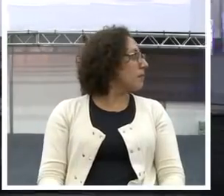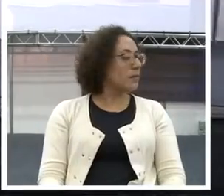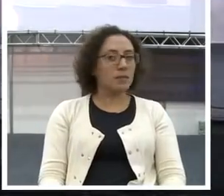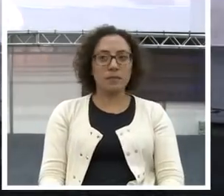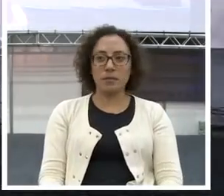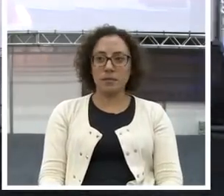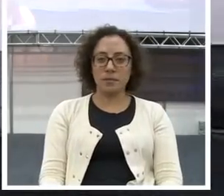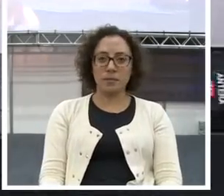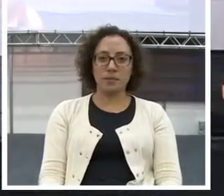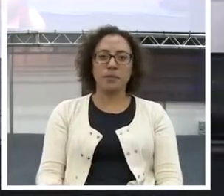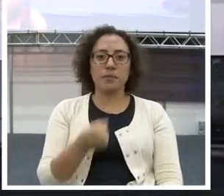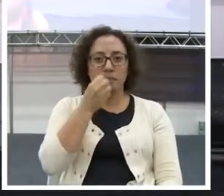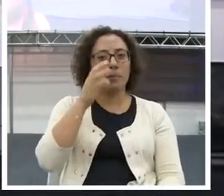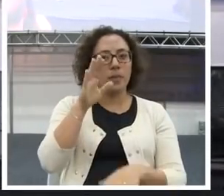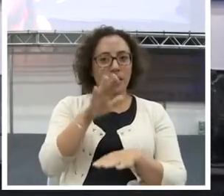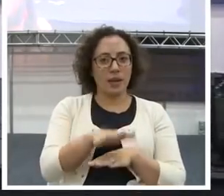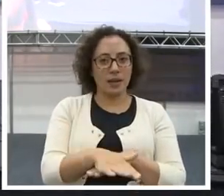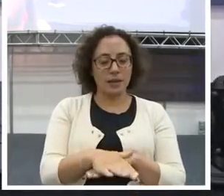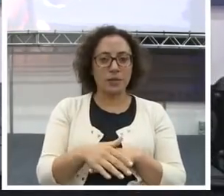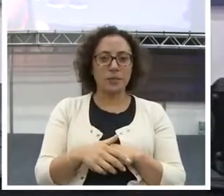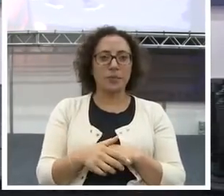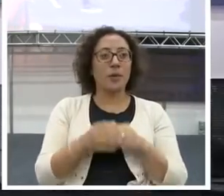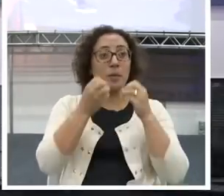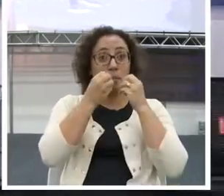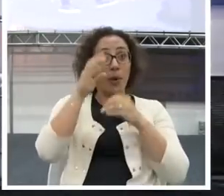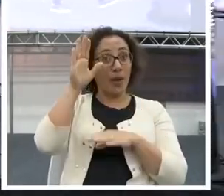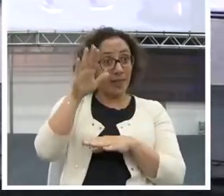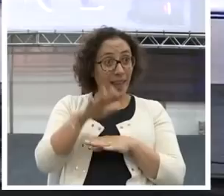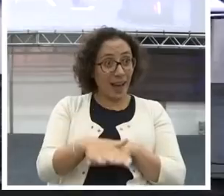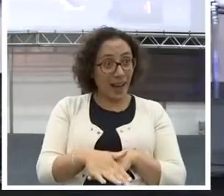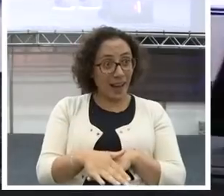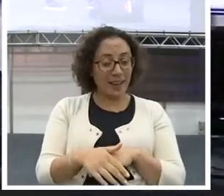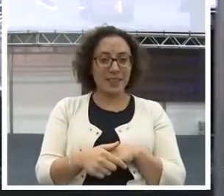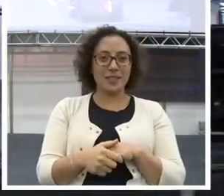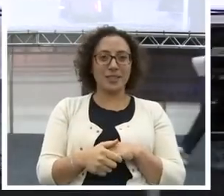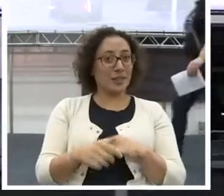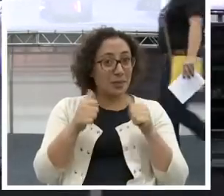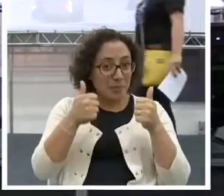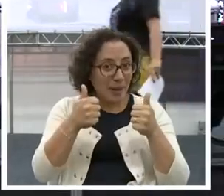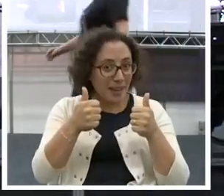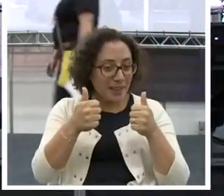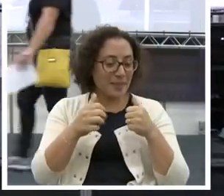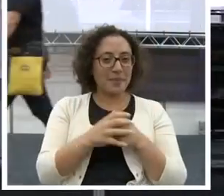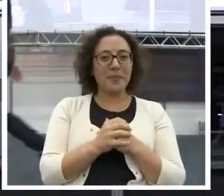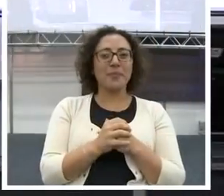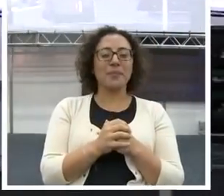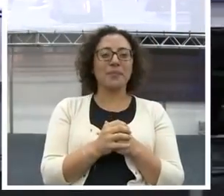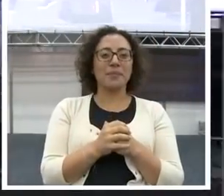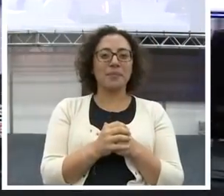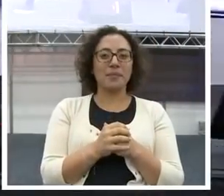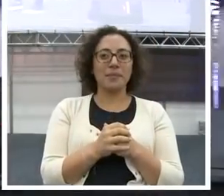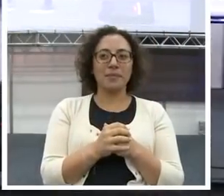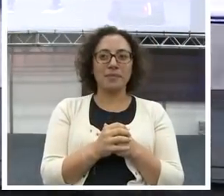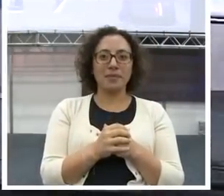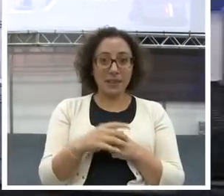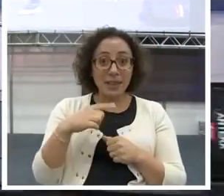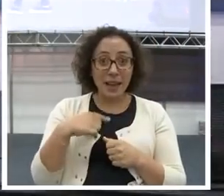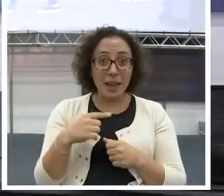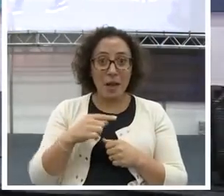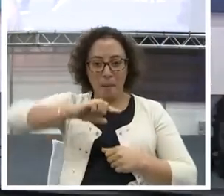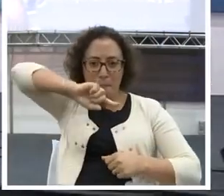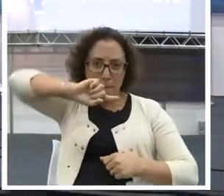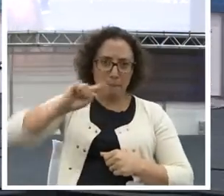Boa tarde, bem-vindo. Boa tarde, pessoal. Tudo ótimo? Tem milionário aí?